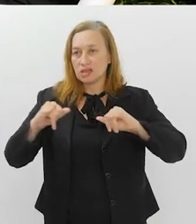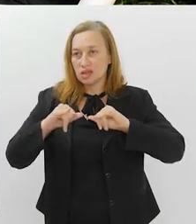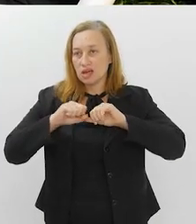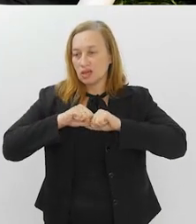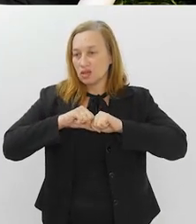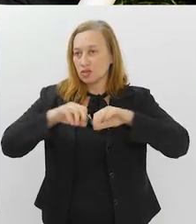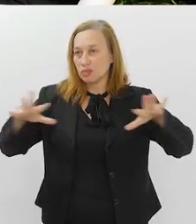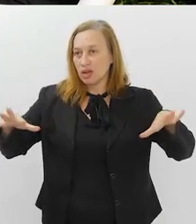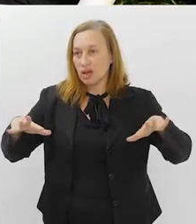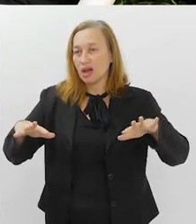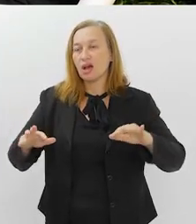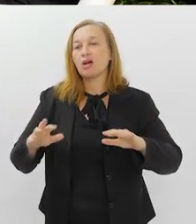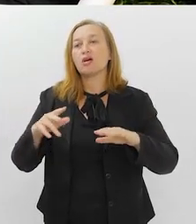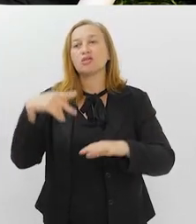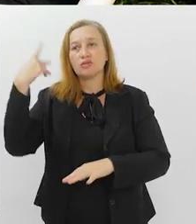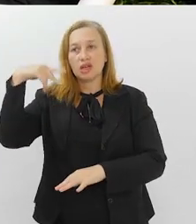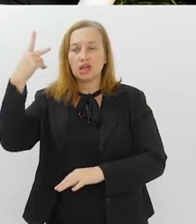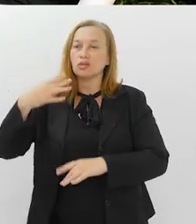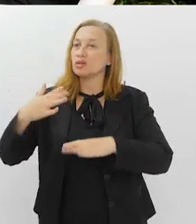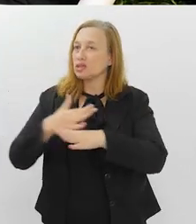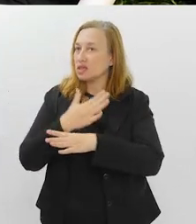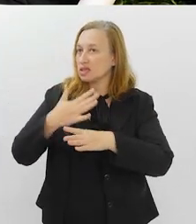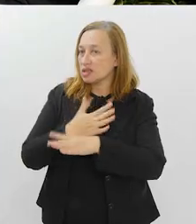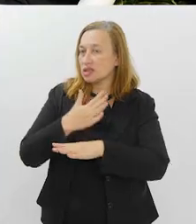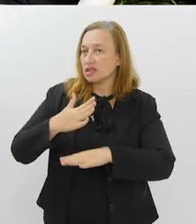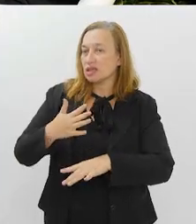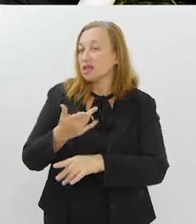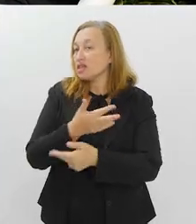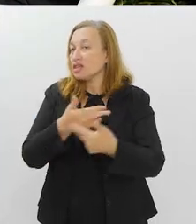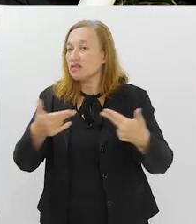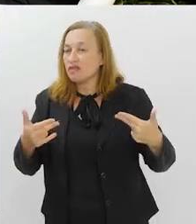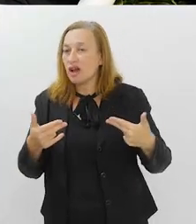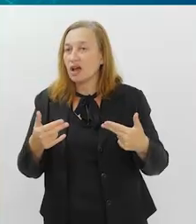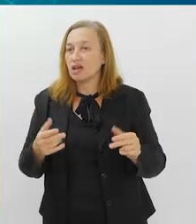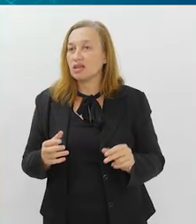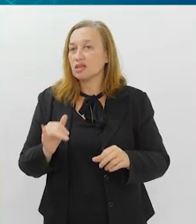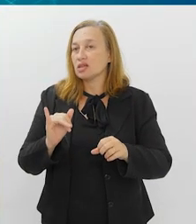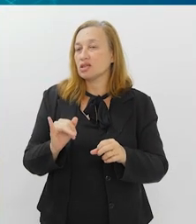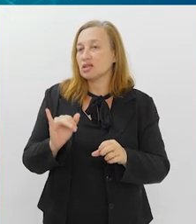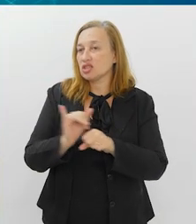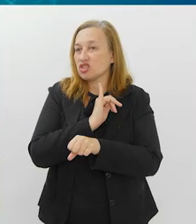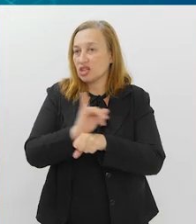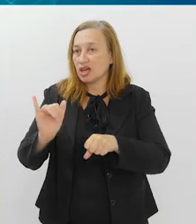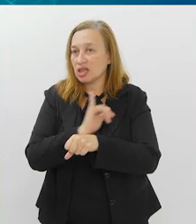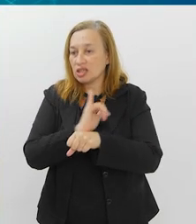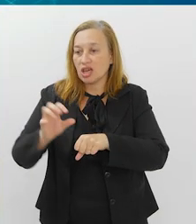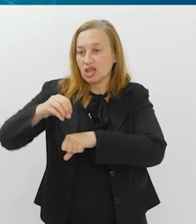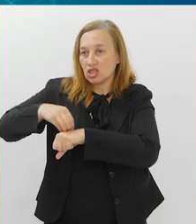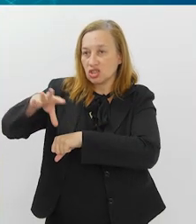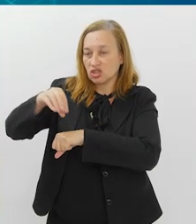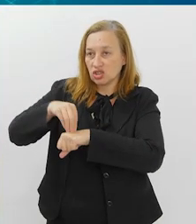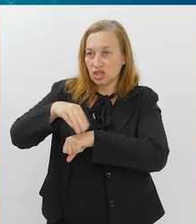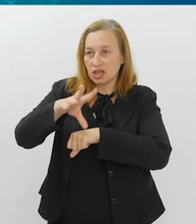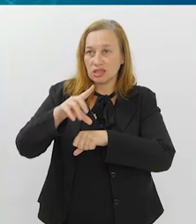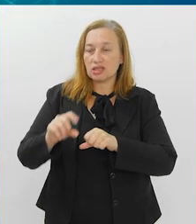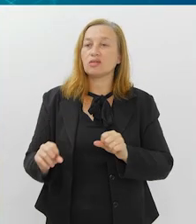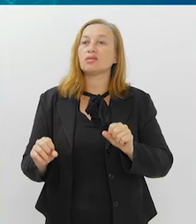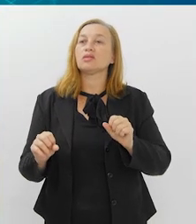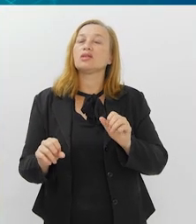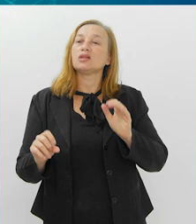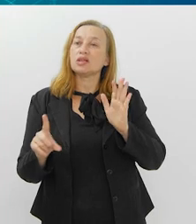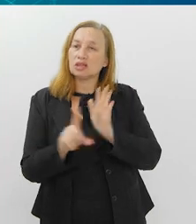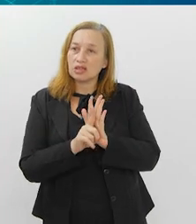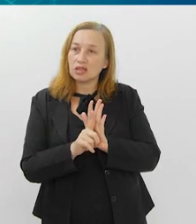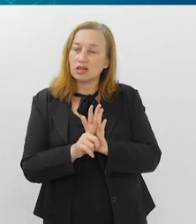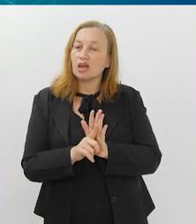enviar para os nossos vereadores da cidade, porque existem de várias maneiras, indicações legislativas para